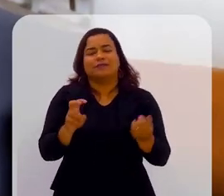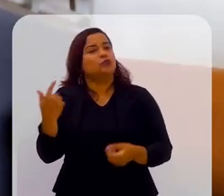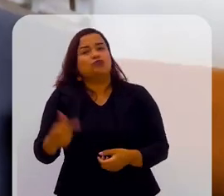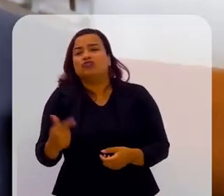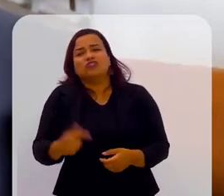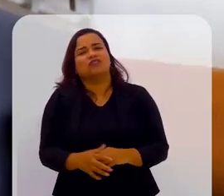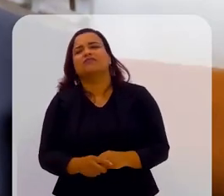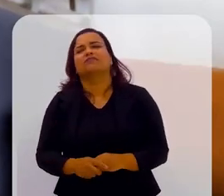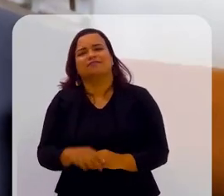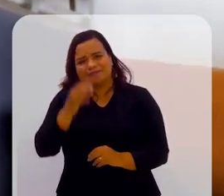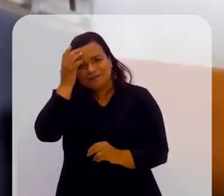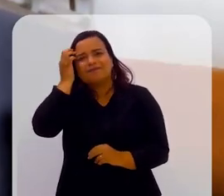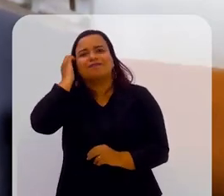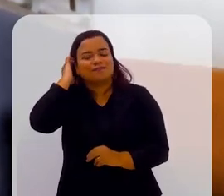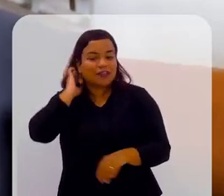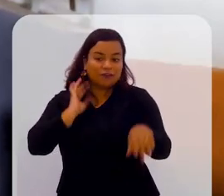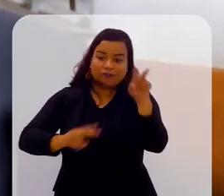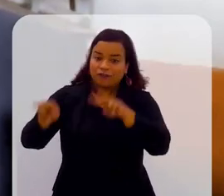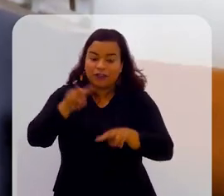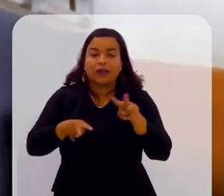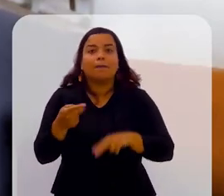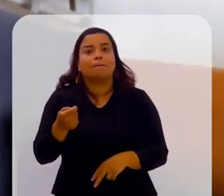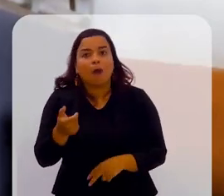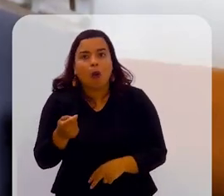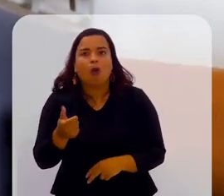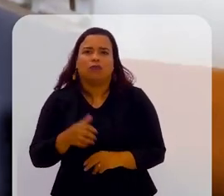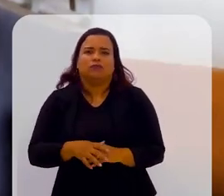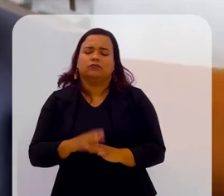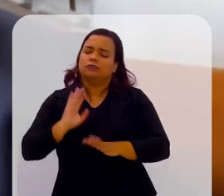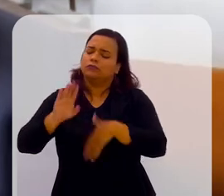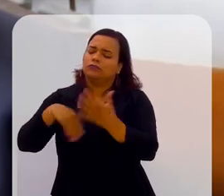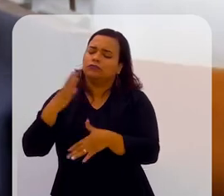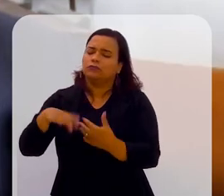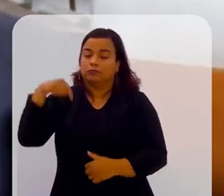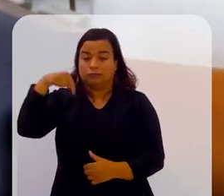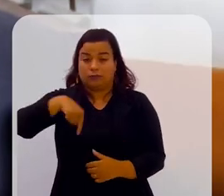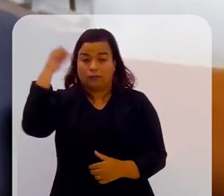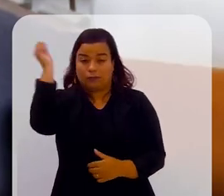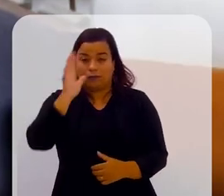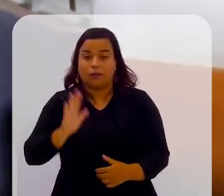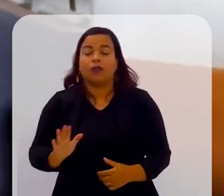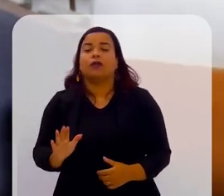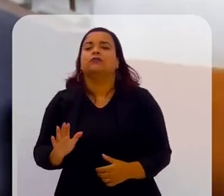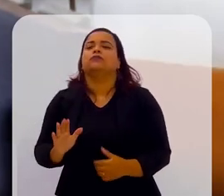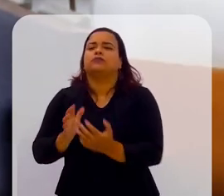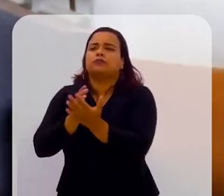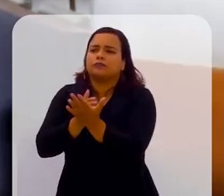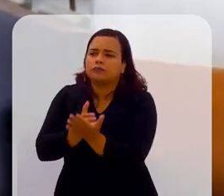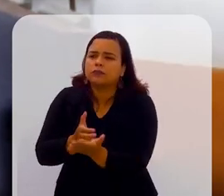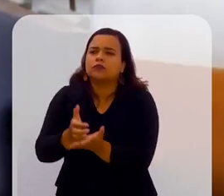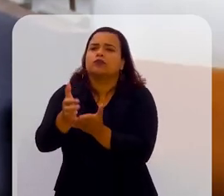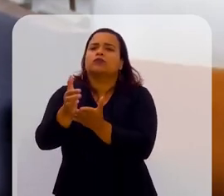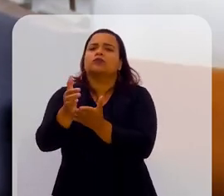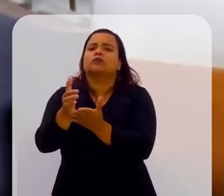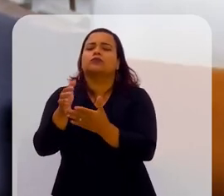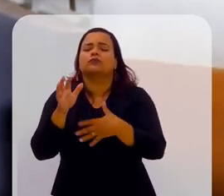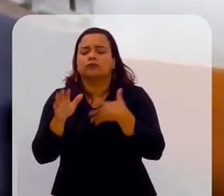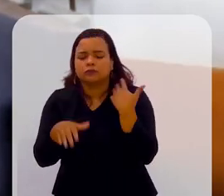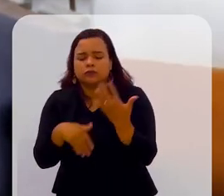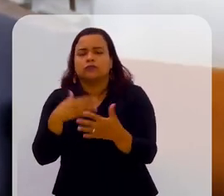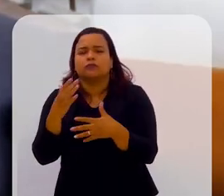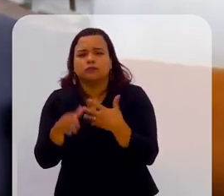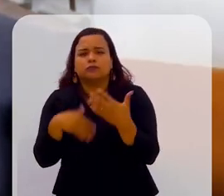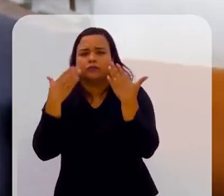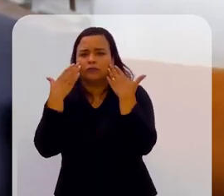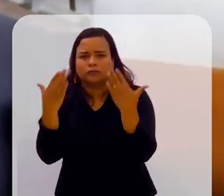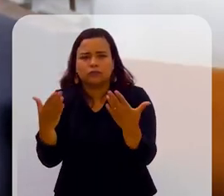tinha a visibilidade que a gente tem no Brasil. Aí, quando no Brasil começou a se